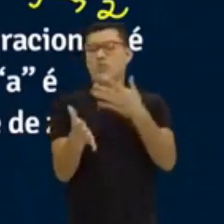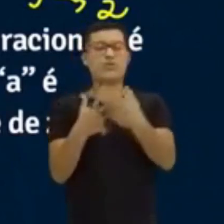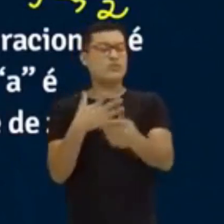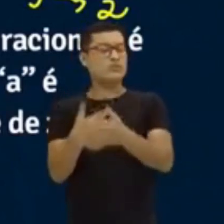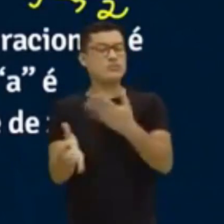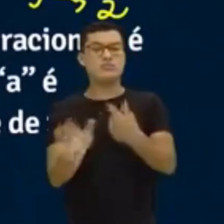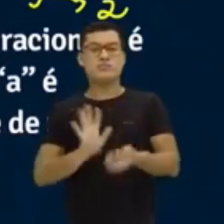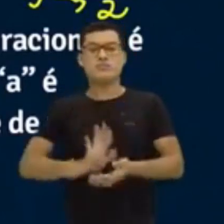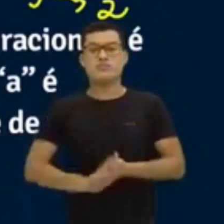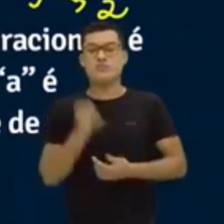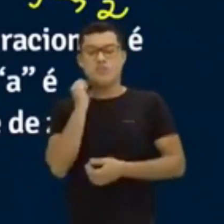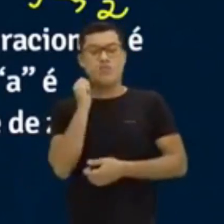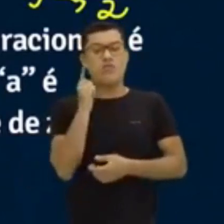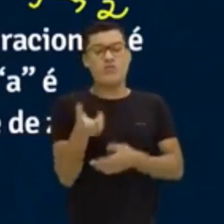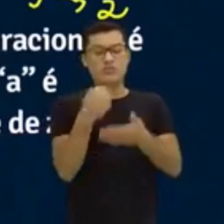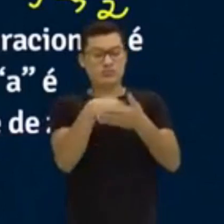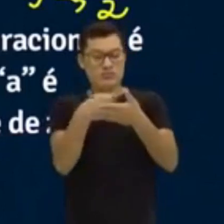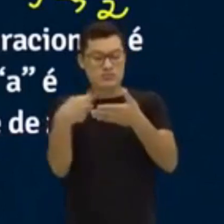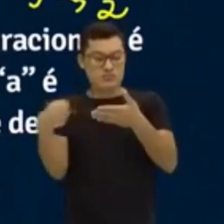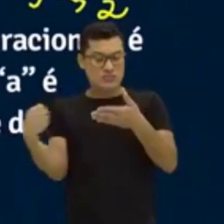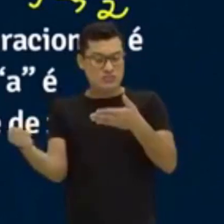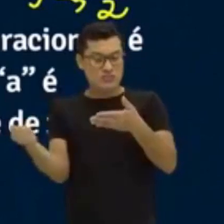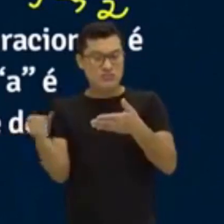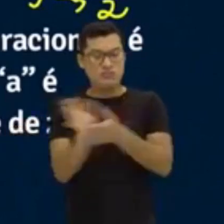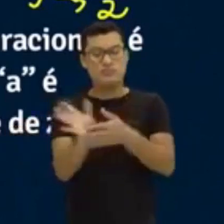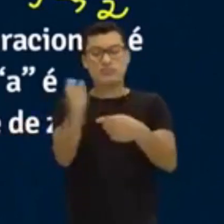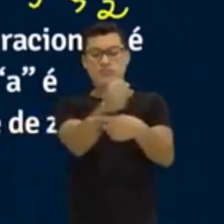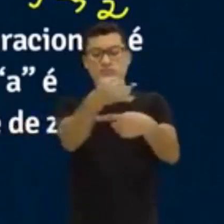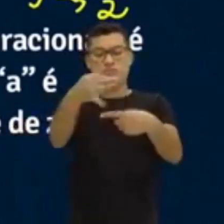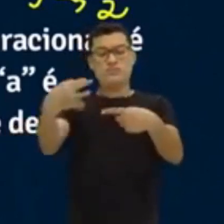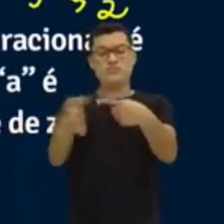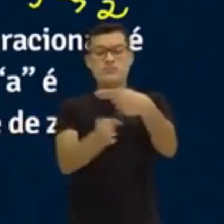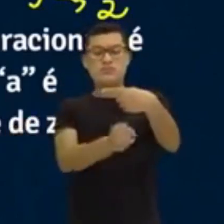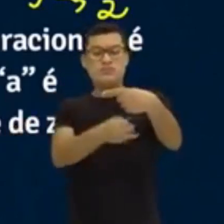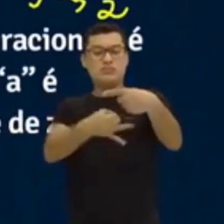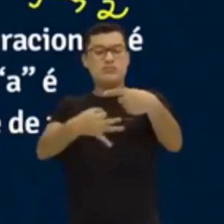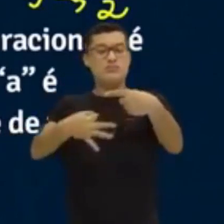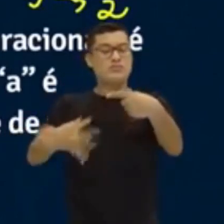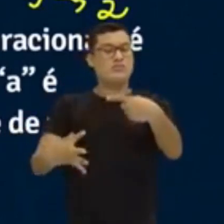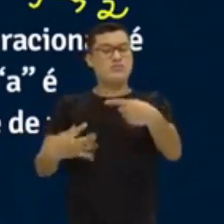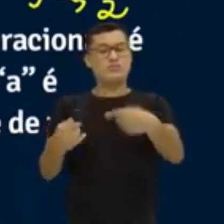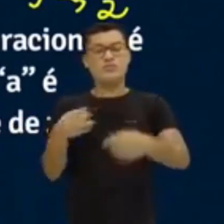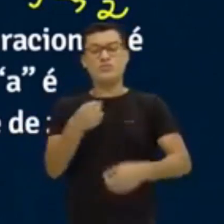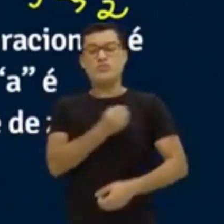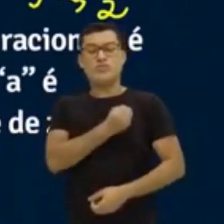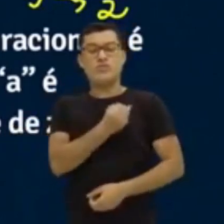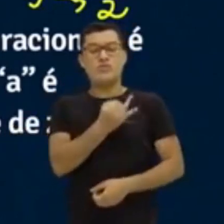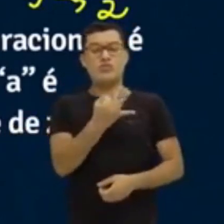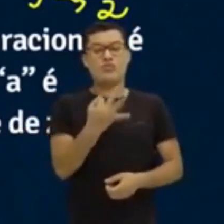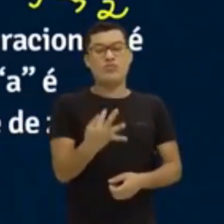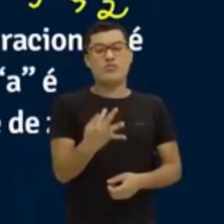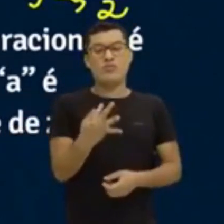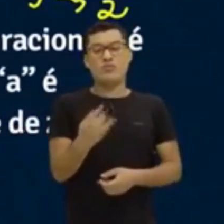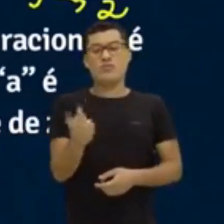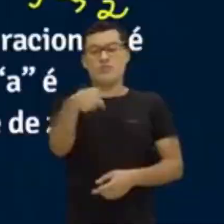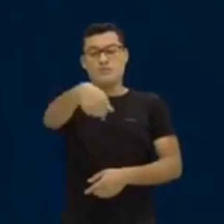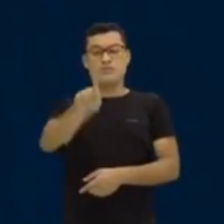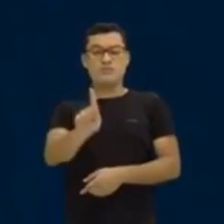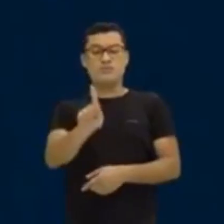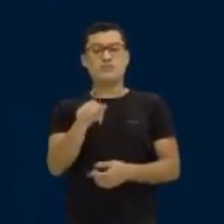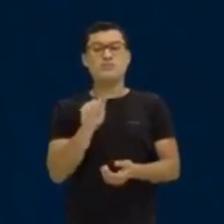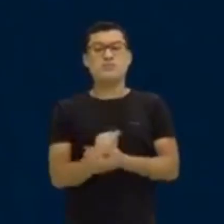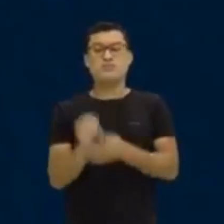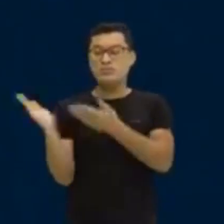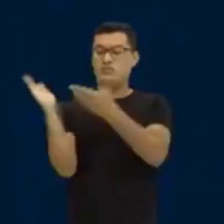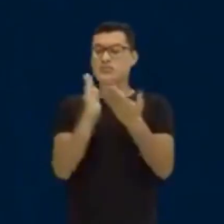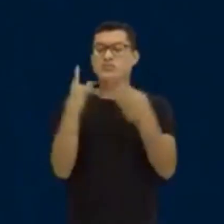seja, se eu conseguir escrever ele na forma de uma fração, aquele número, ele é um número racional. Então, eu trouxe